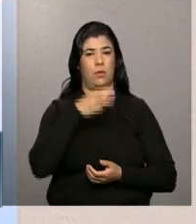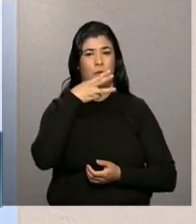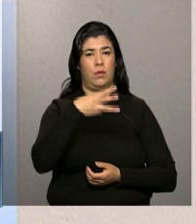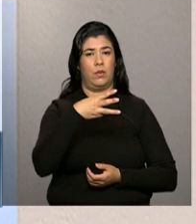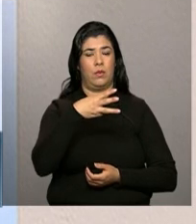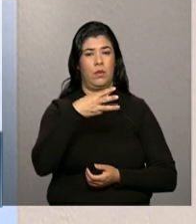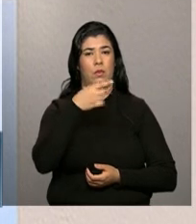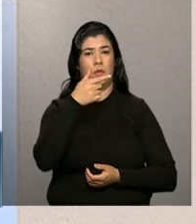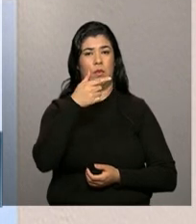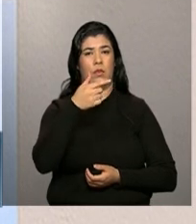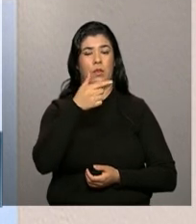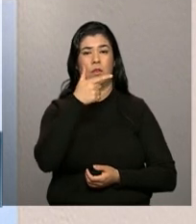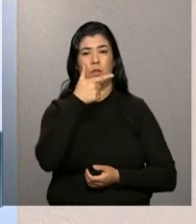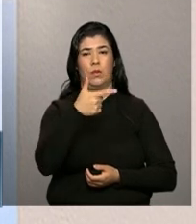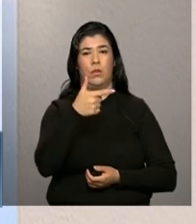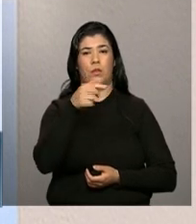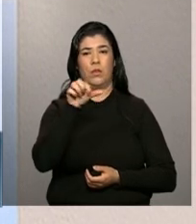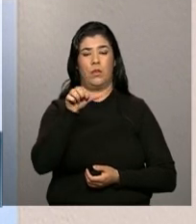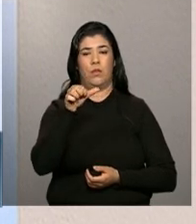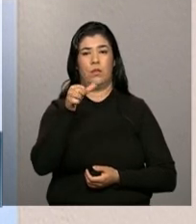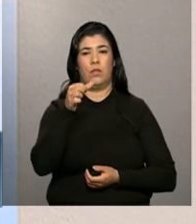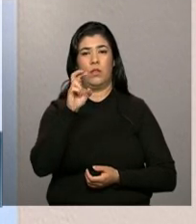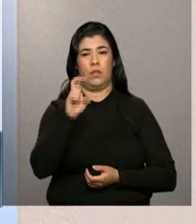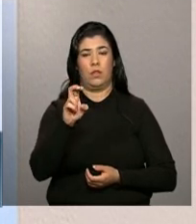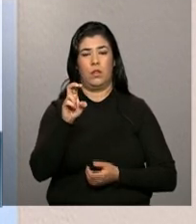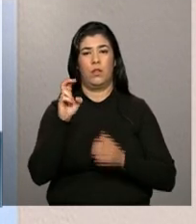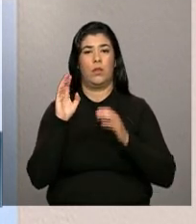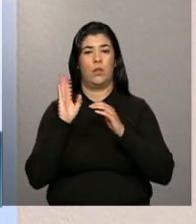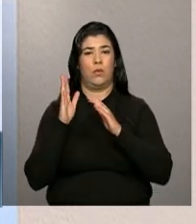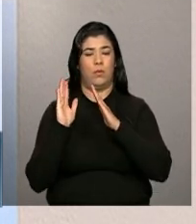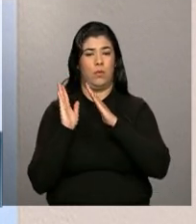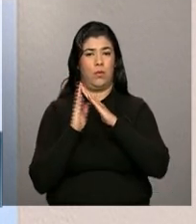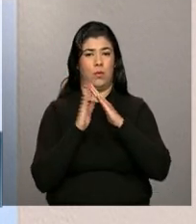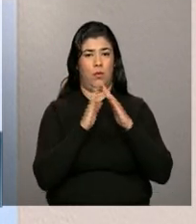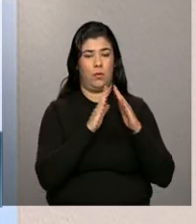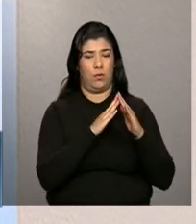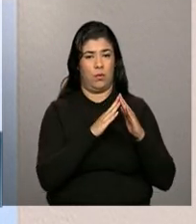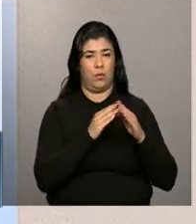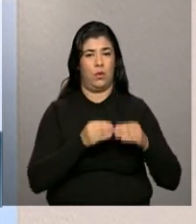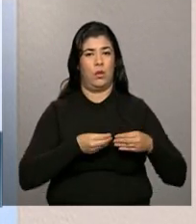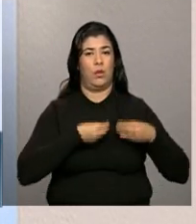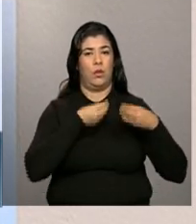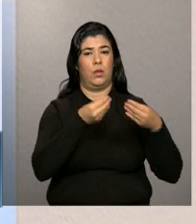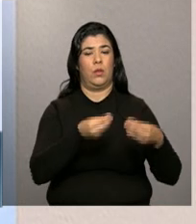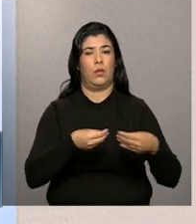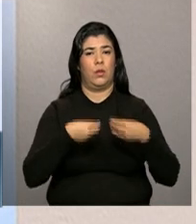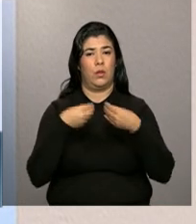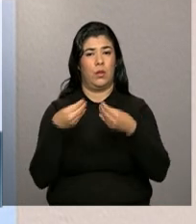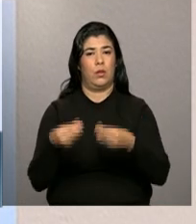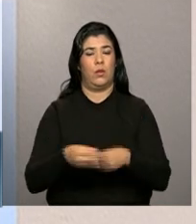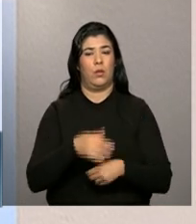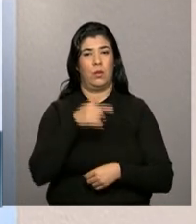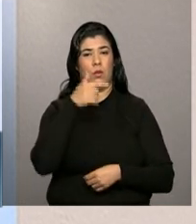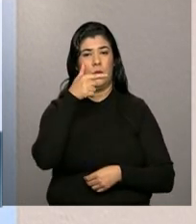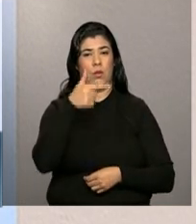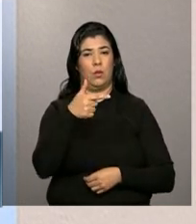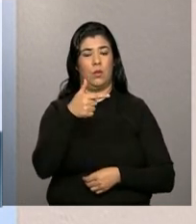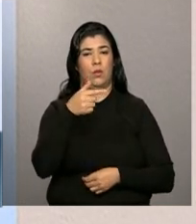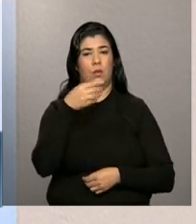,295 unidades habitacionais e entregou 245